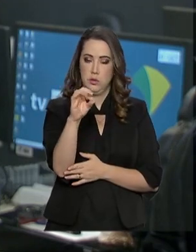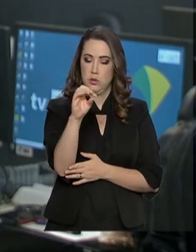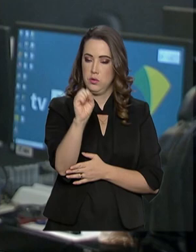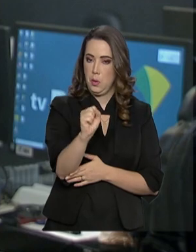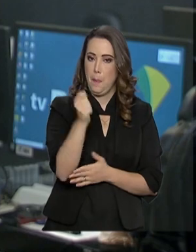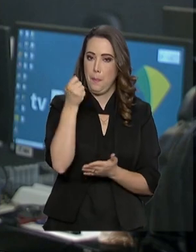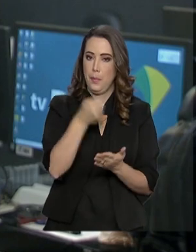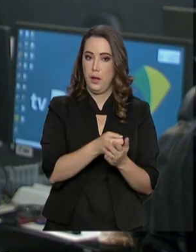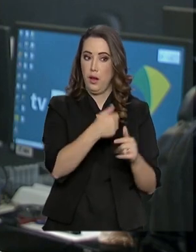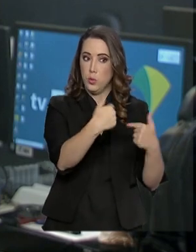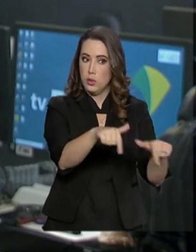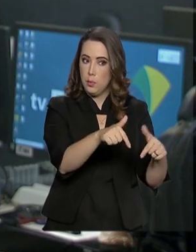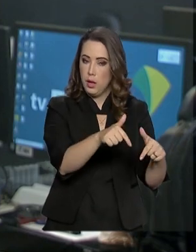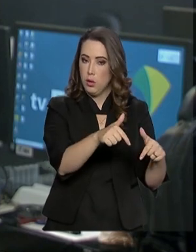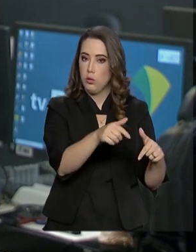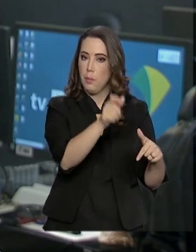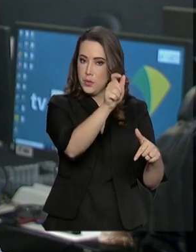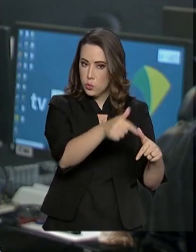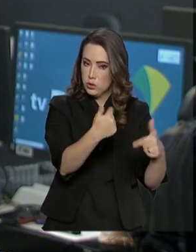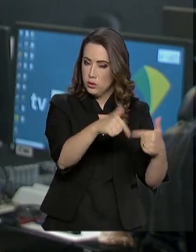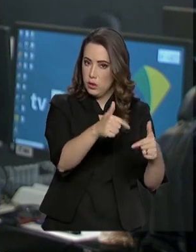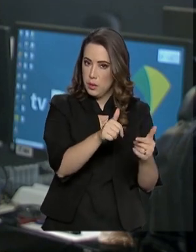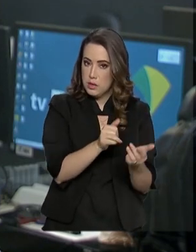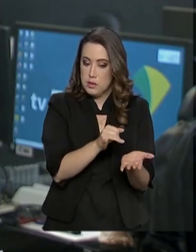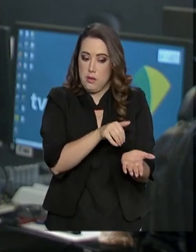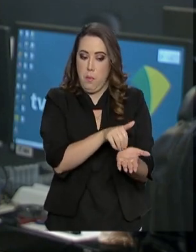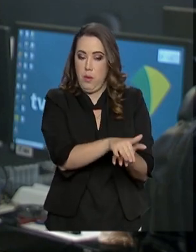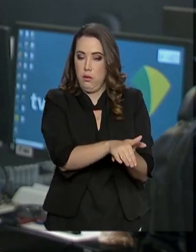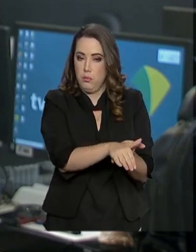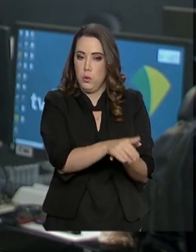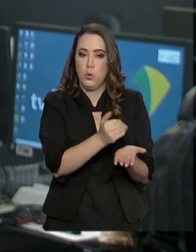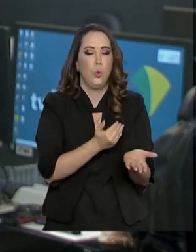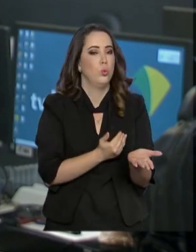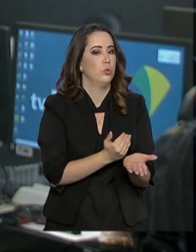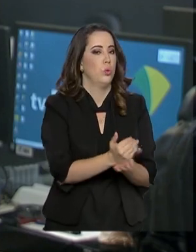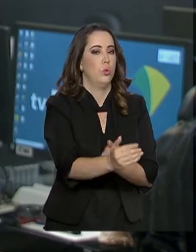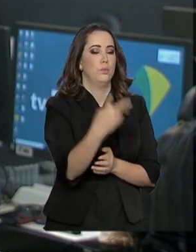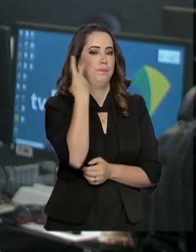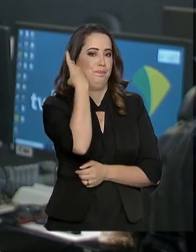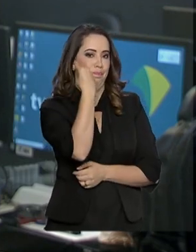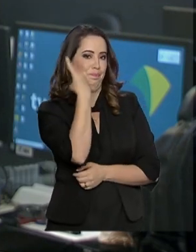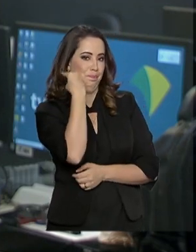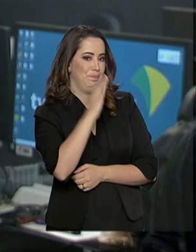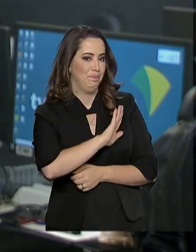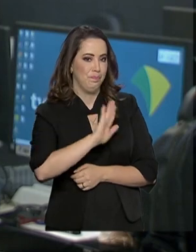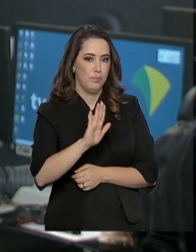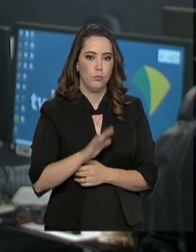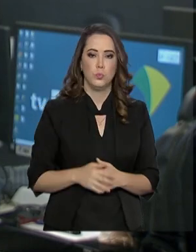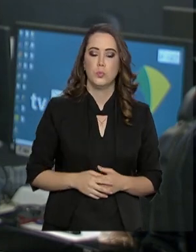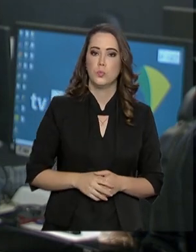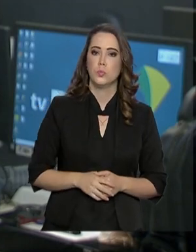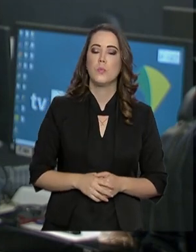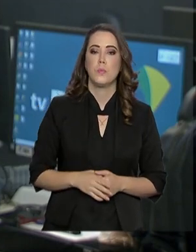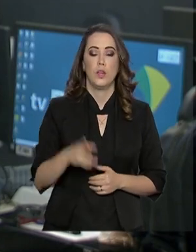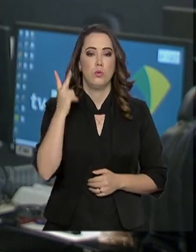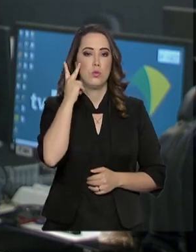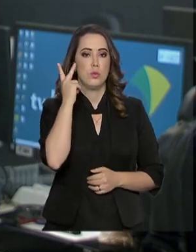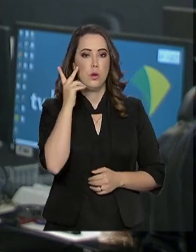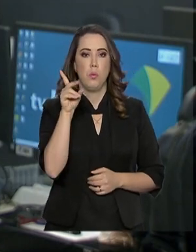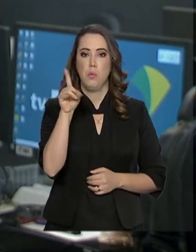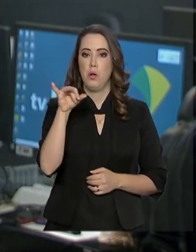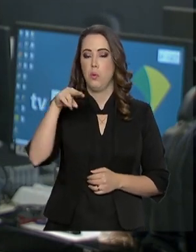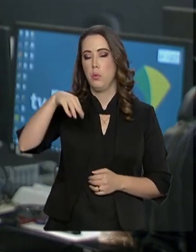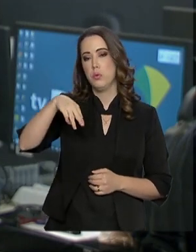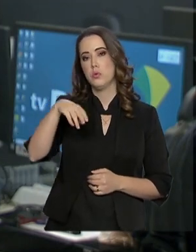paga ao trabalhador em caso de demissão sem justa causa continua e sem mudança. De São Paulo,